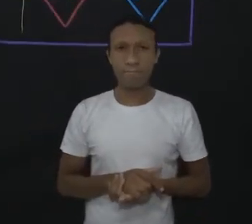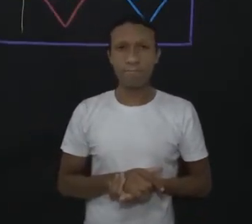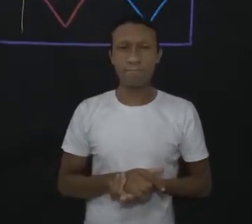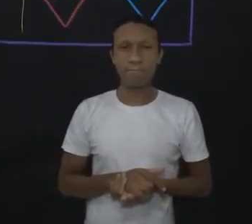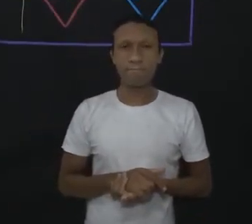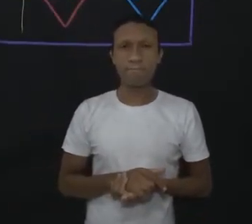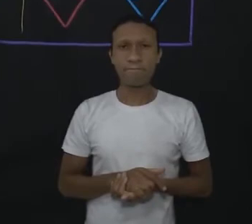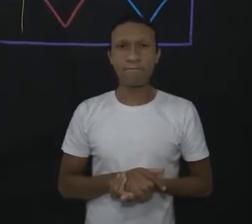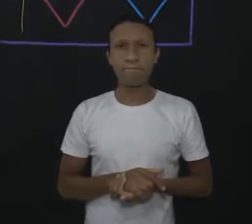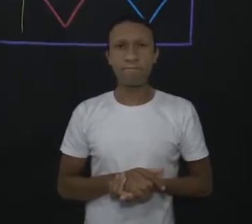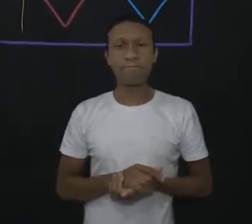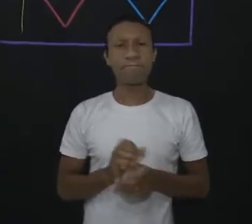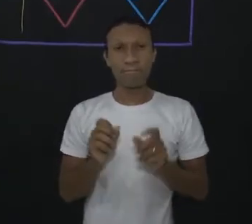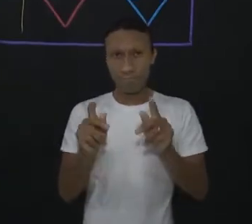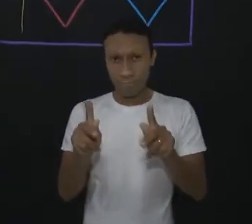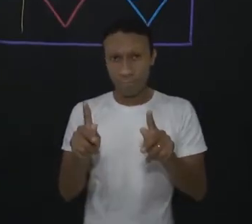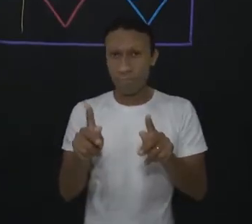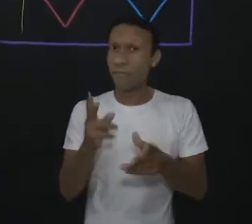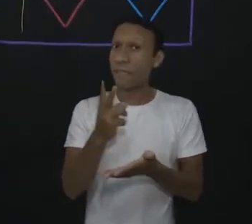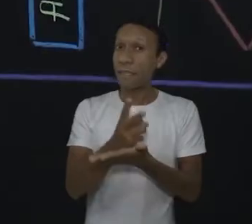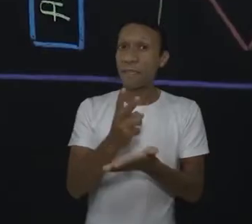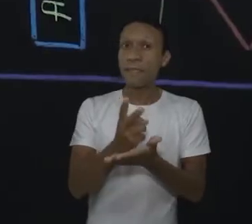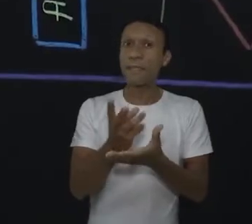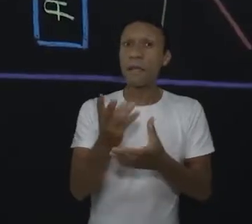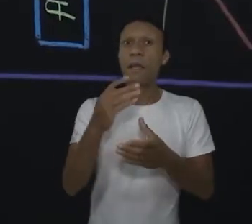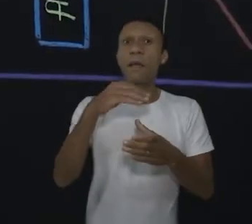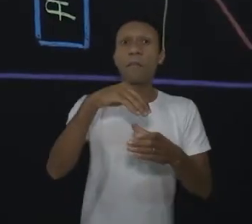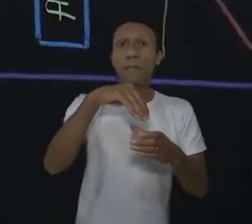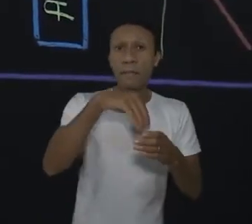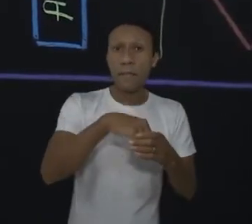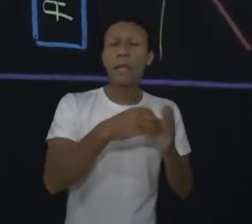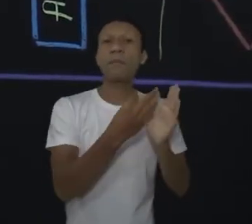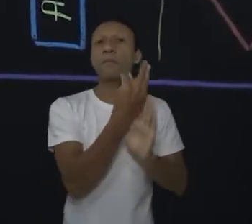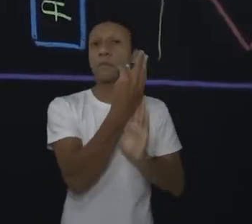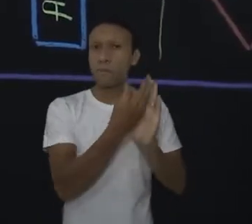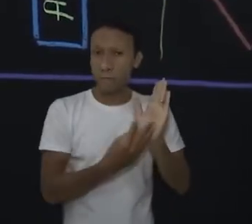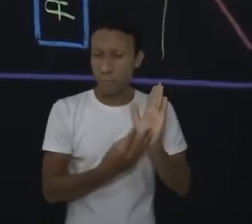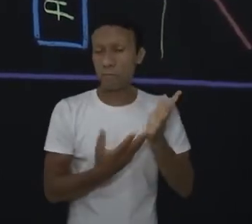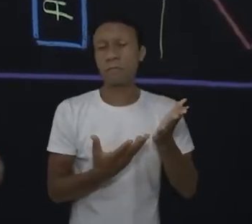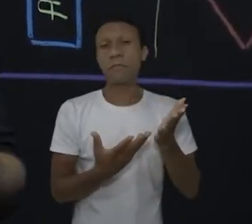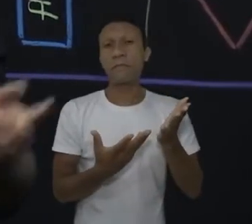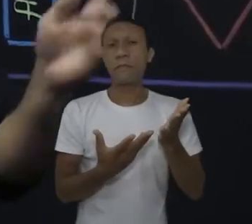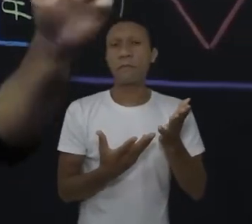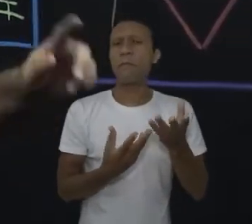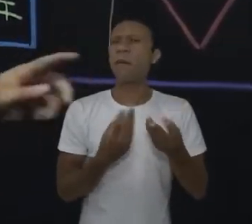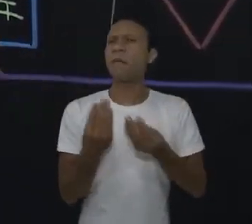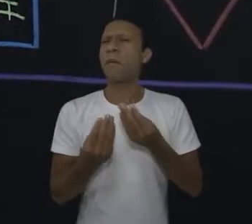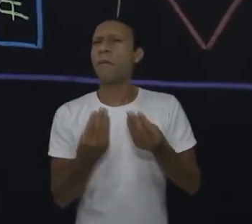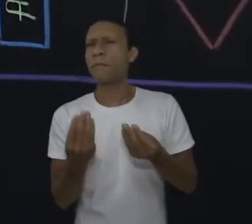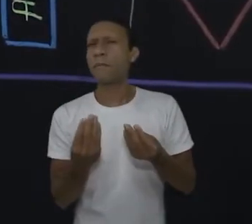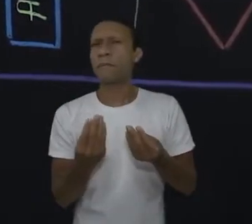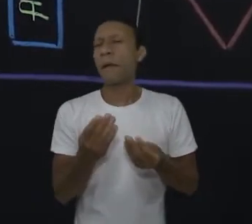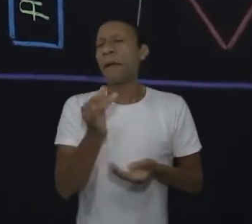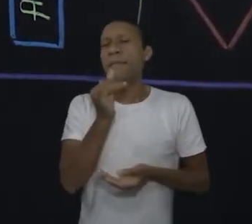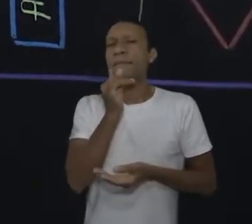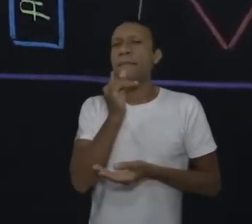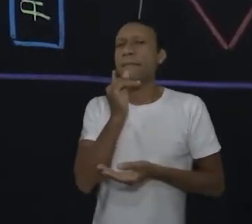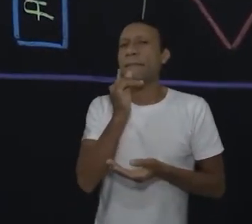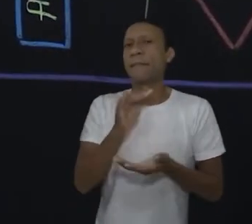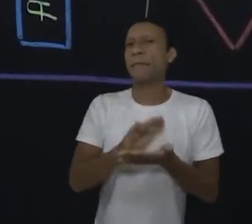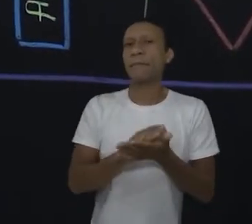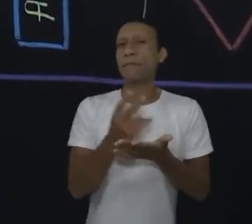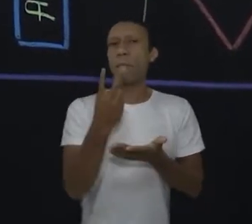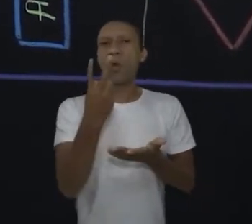seu valor. Tá certo? Sempre dentro da mesma proporcionalidade. Como assim? Vamos supor duas